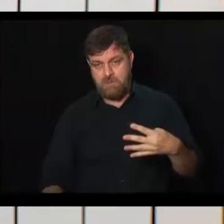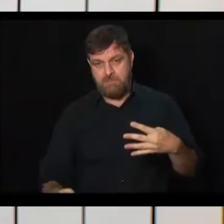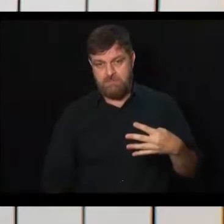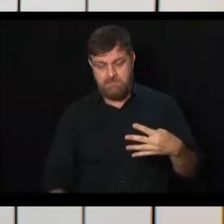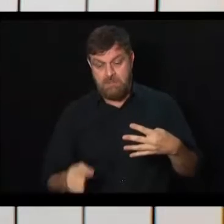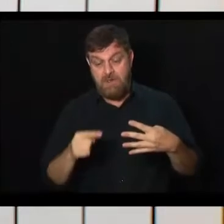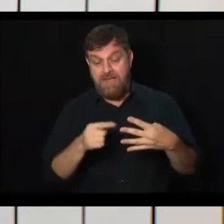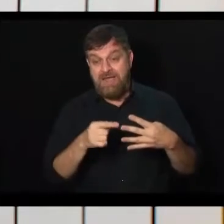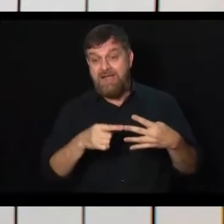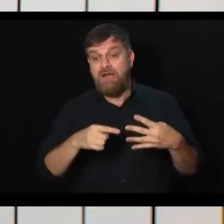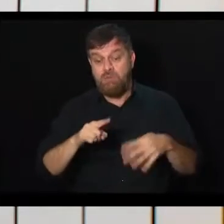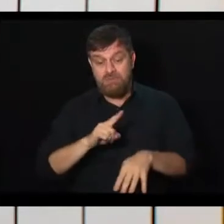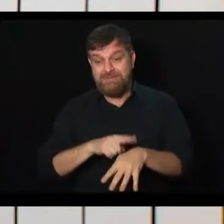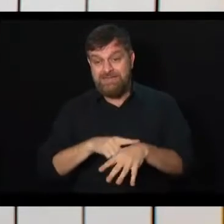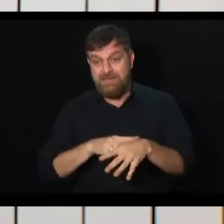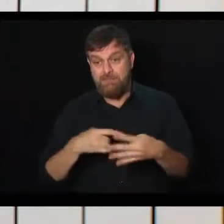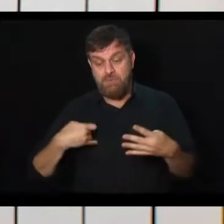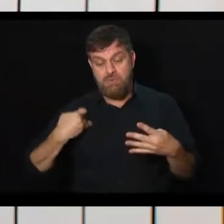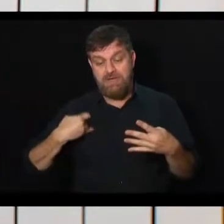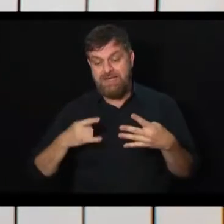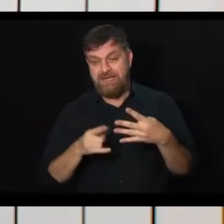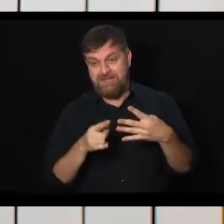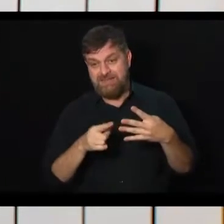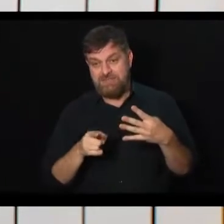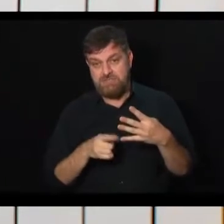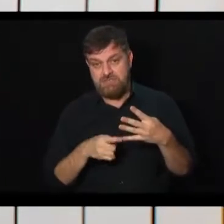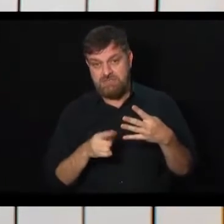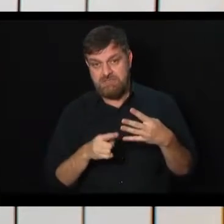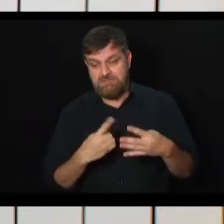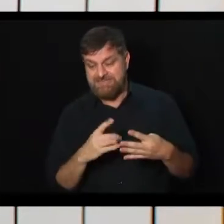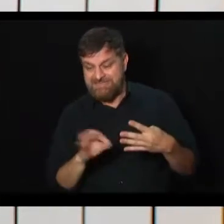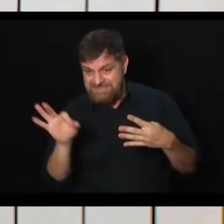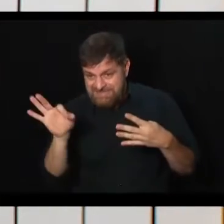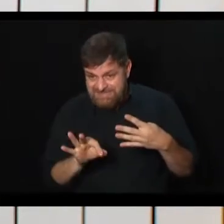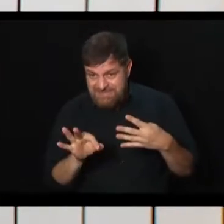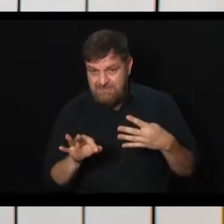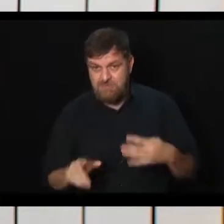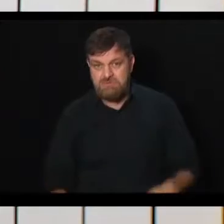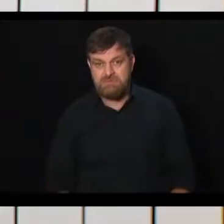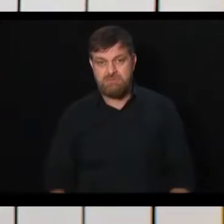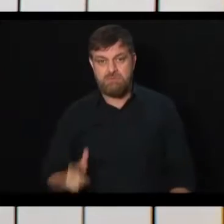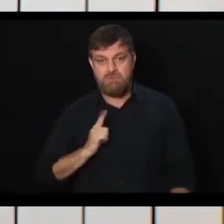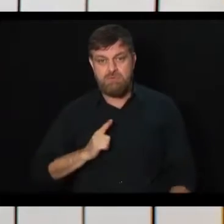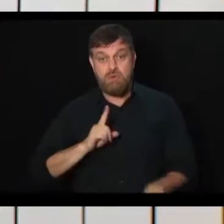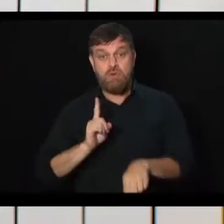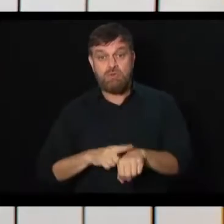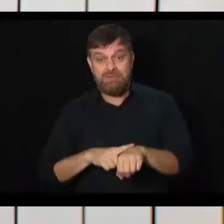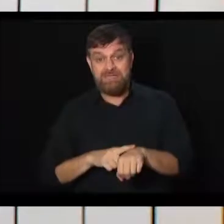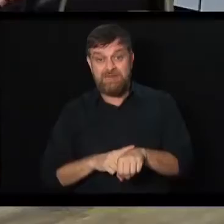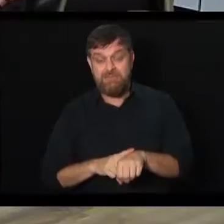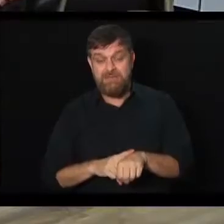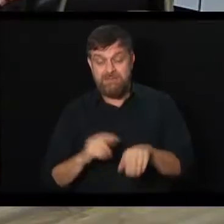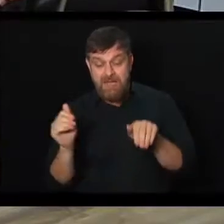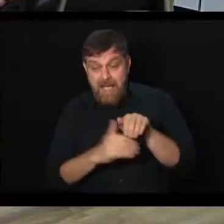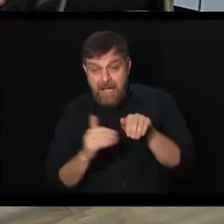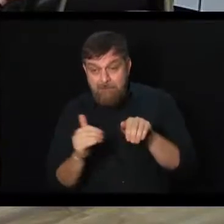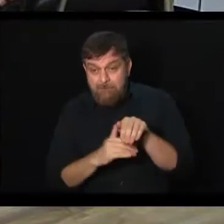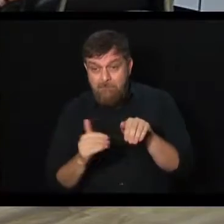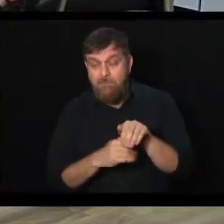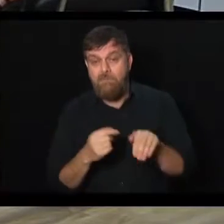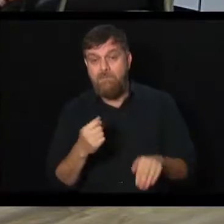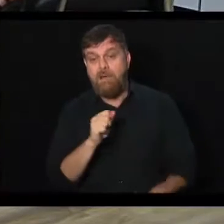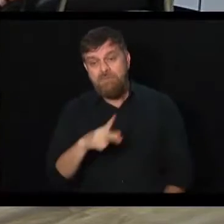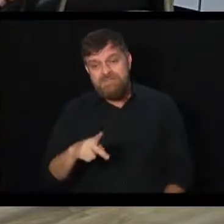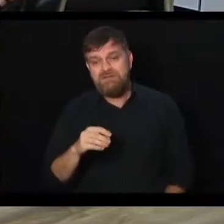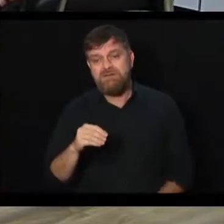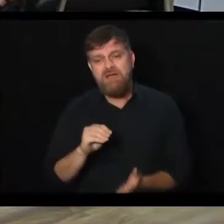por tempo de contribuição, por idade e por pedágio de 100% do tempo que falta para se aposentar. Exatamente